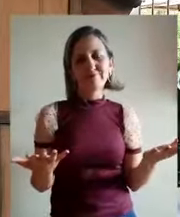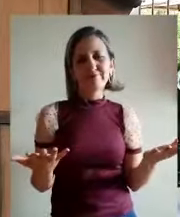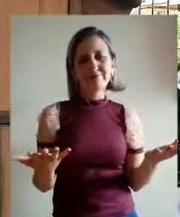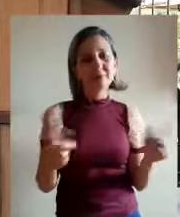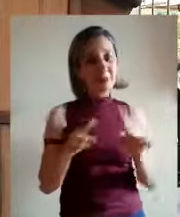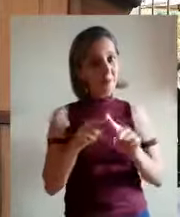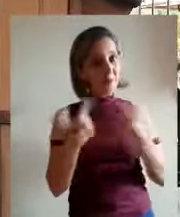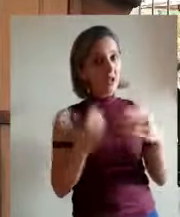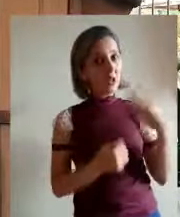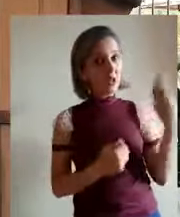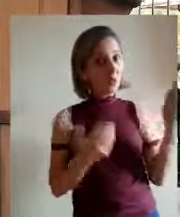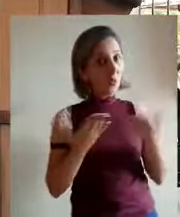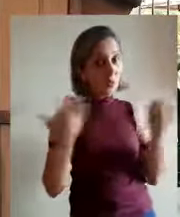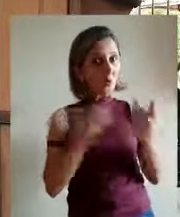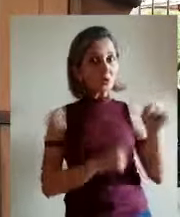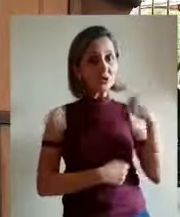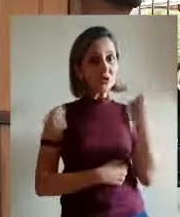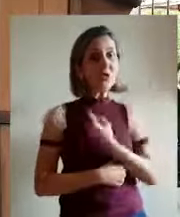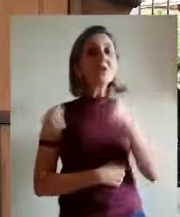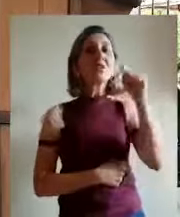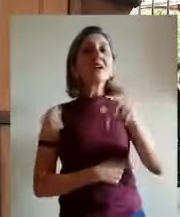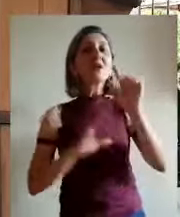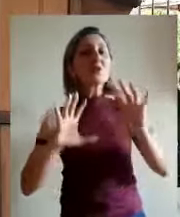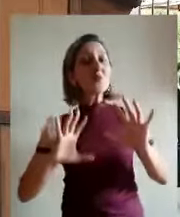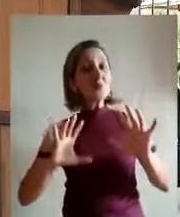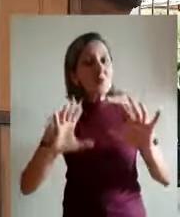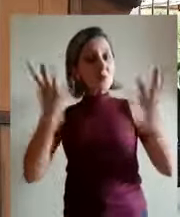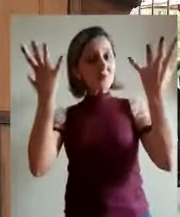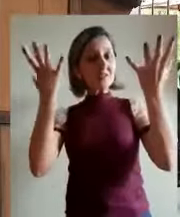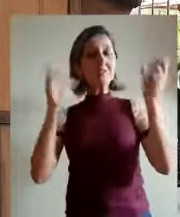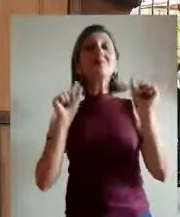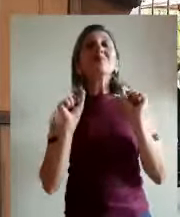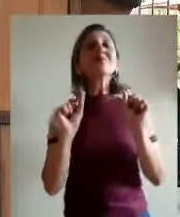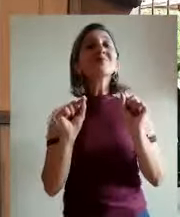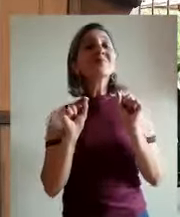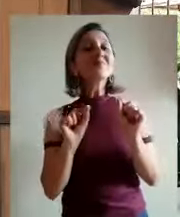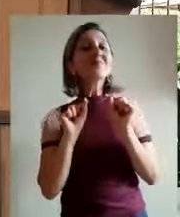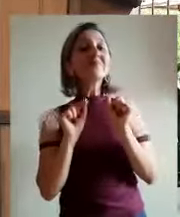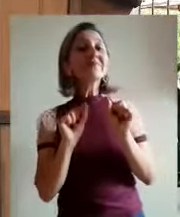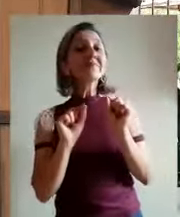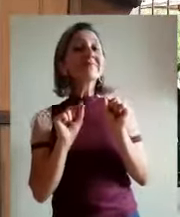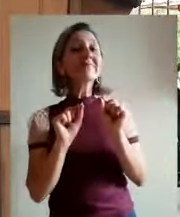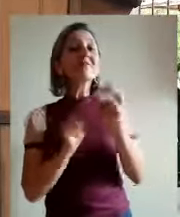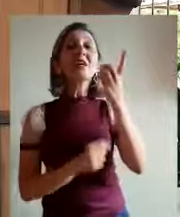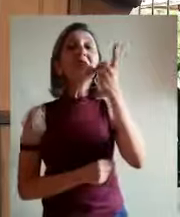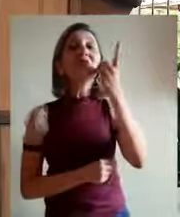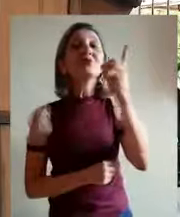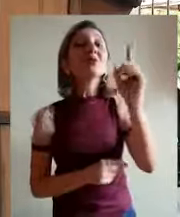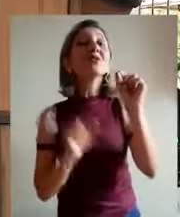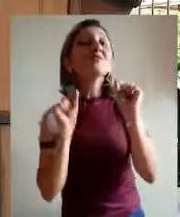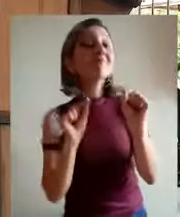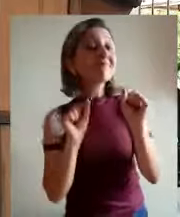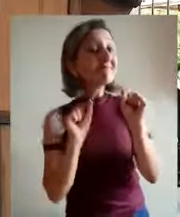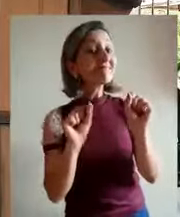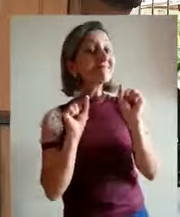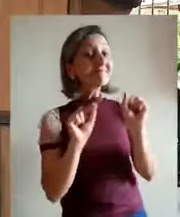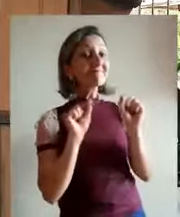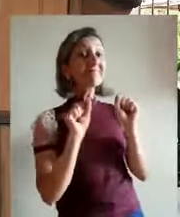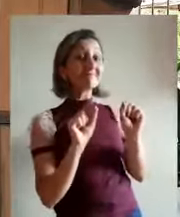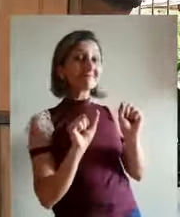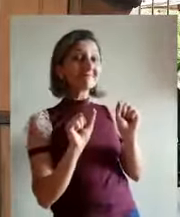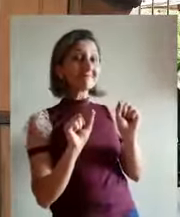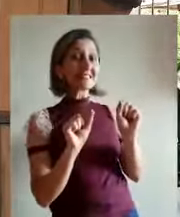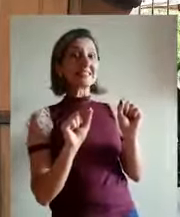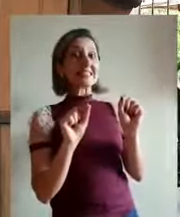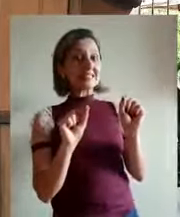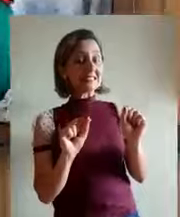estamos aqui para comemorarmos o quê? Ah, deixa eu ver, deixa eu dia é o dia, o dia é o dia? É